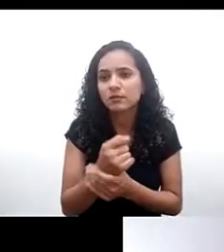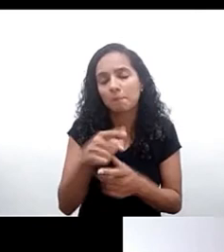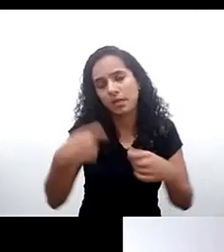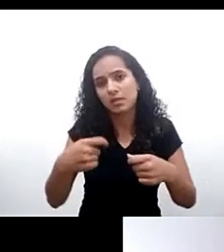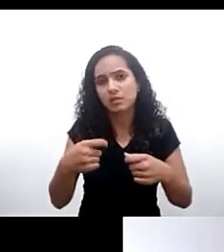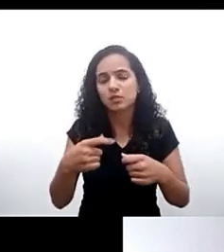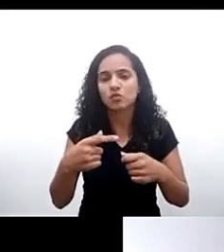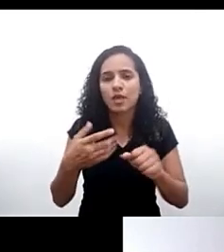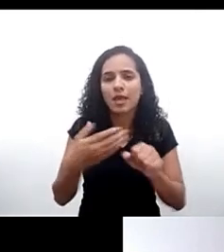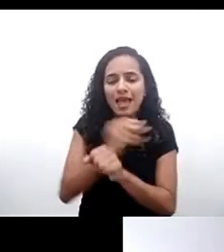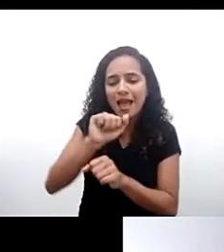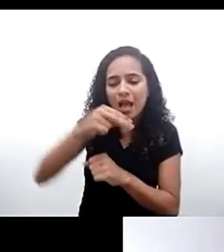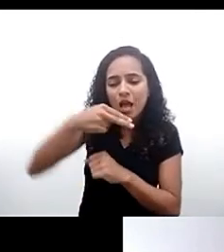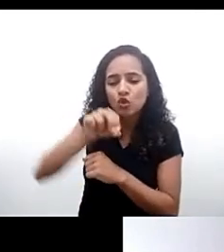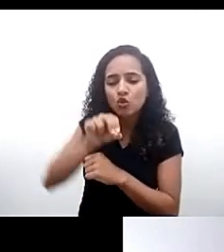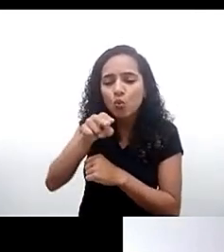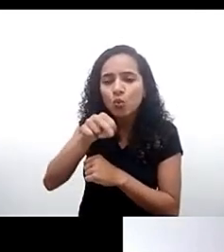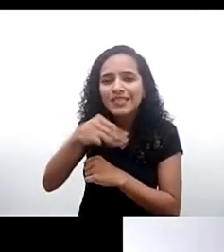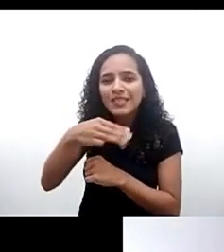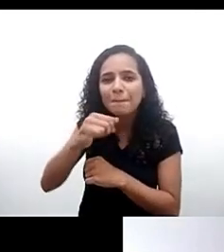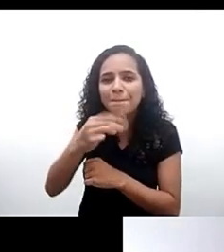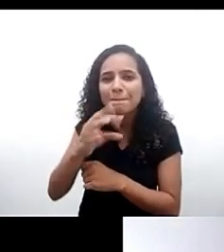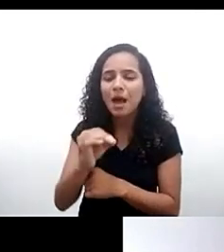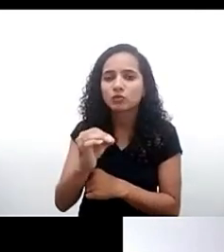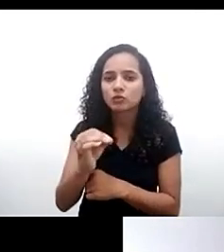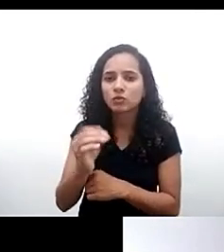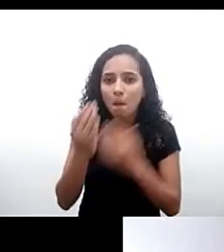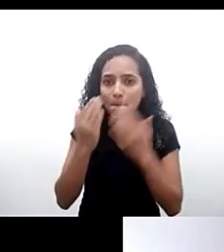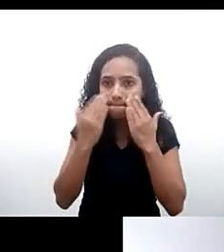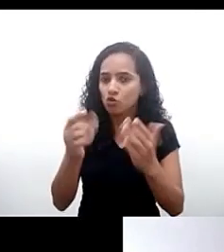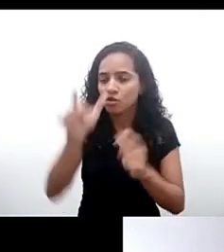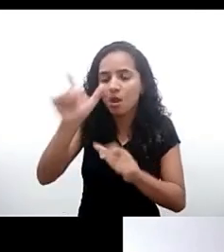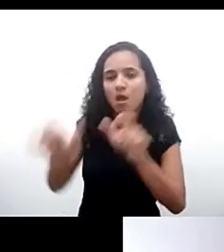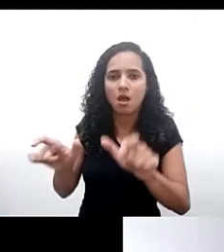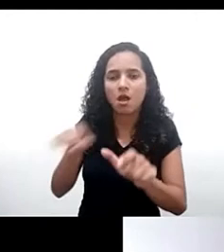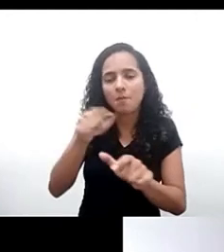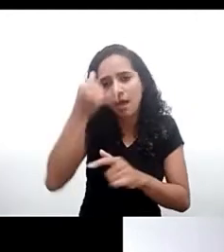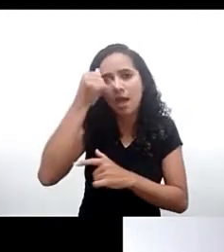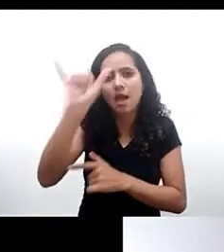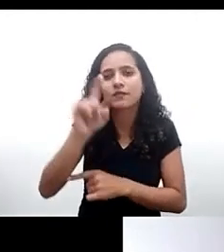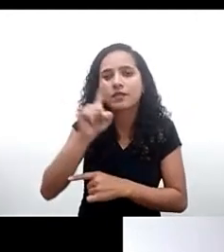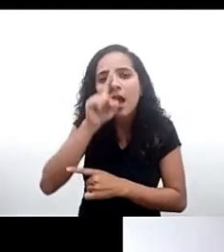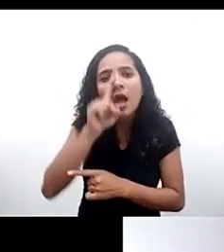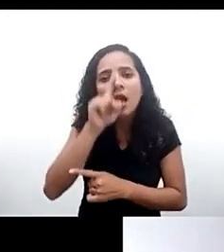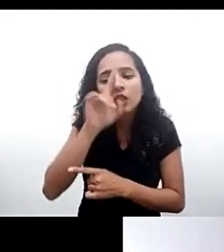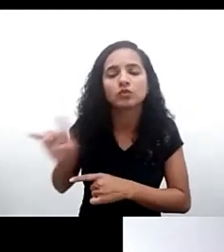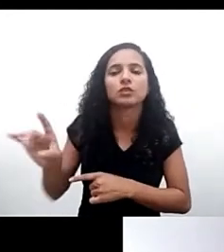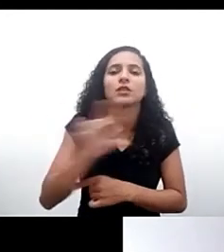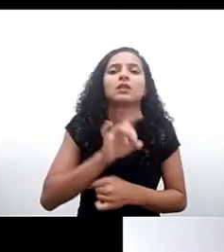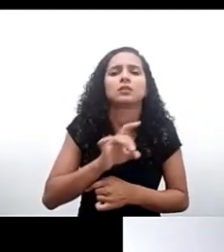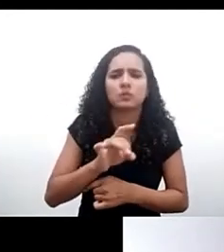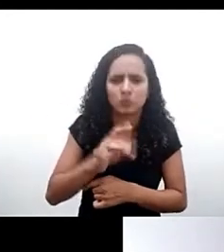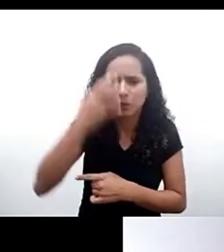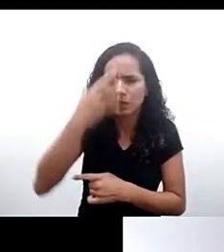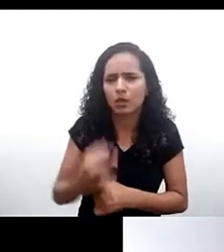garantindo que não haja comportamento de risco para crianças e adolescentes é compreensiva nos direitos